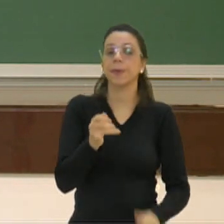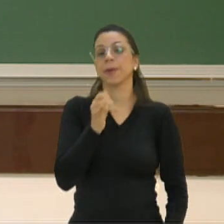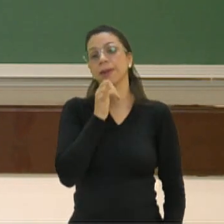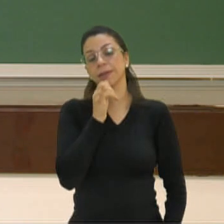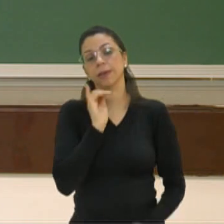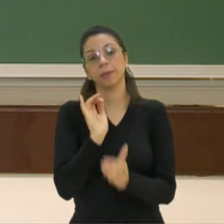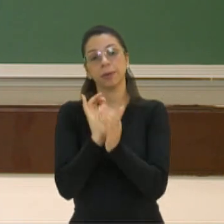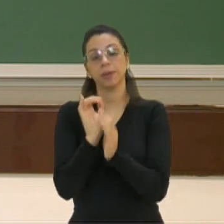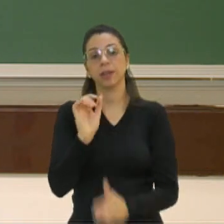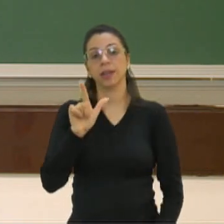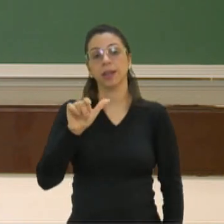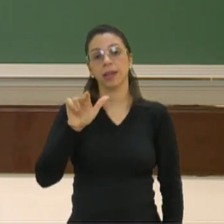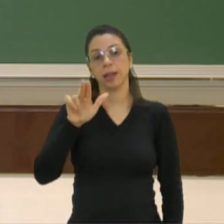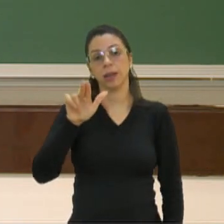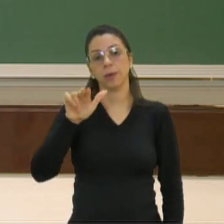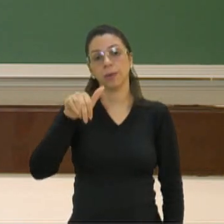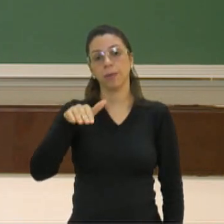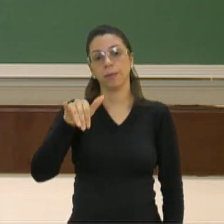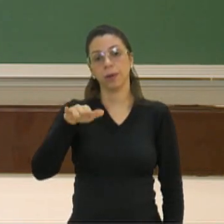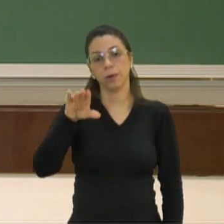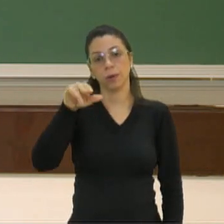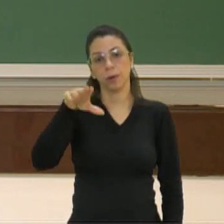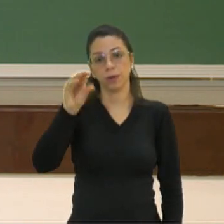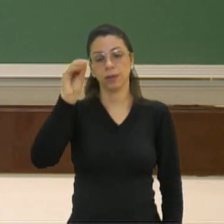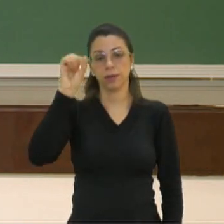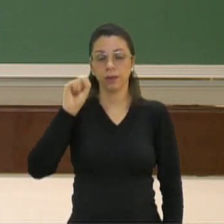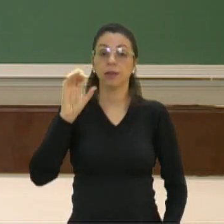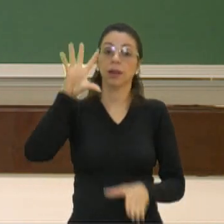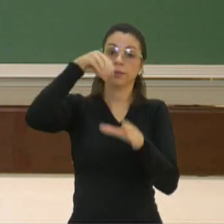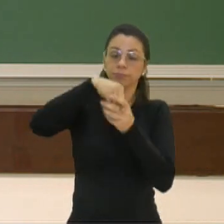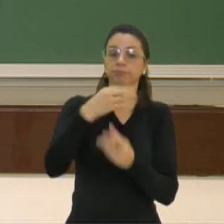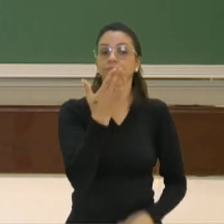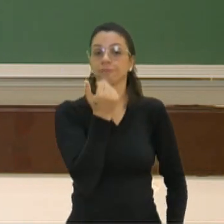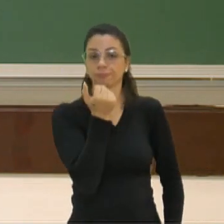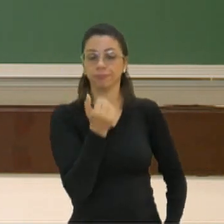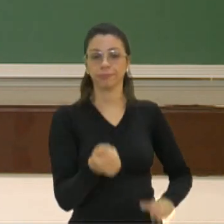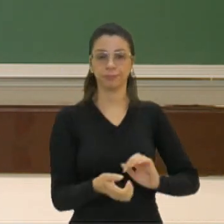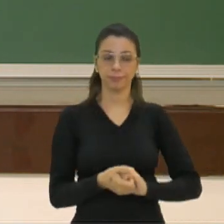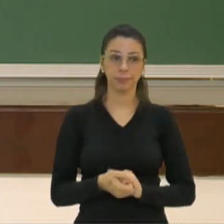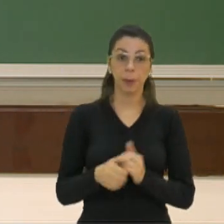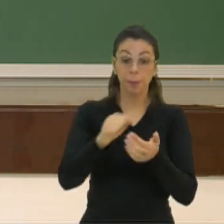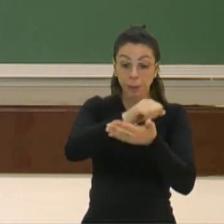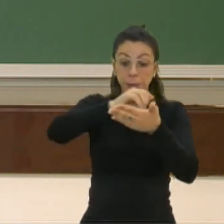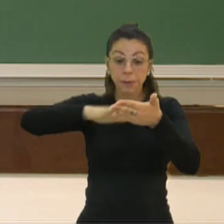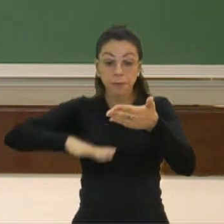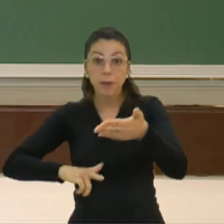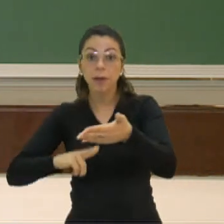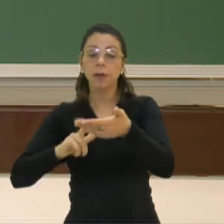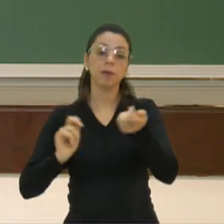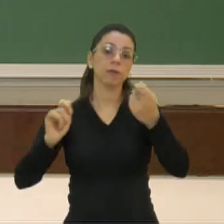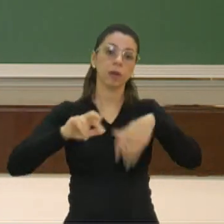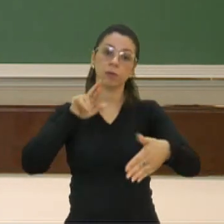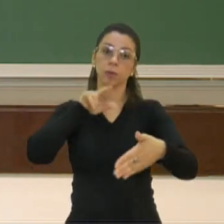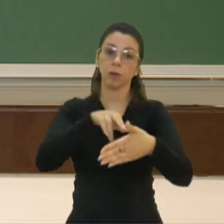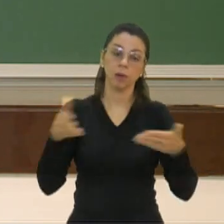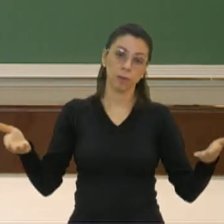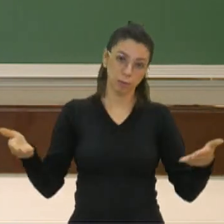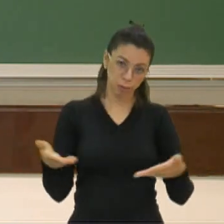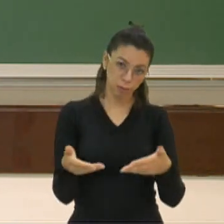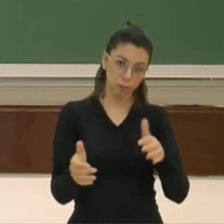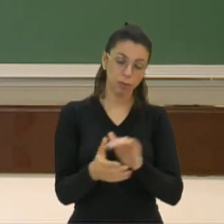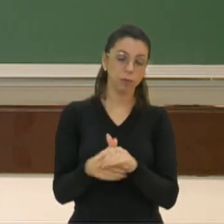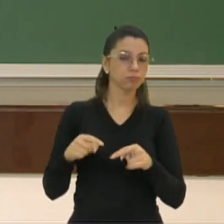nossa alimentação. E agora, gente, tem mais uma atividade. Mas essa é uma atividade que a gente não vai resolver na aula.